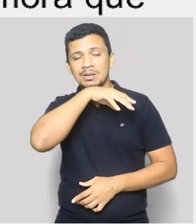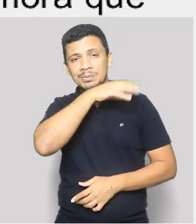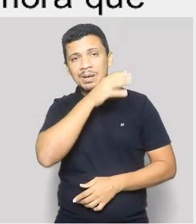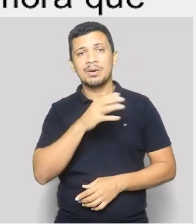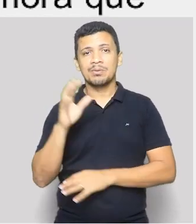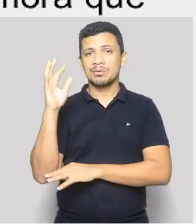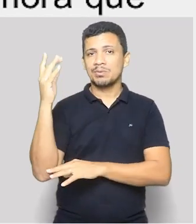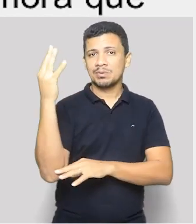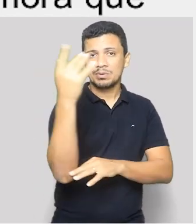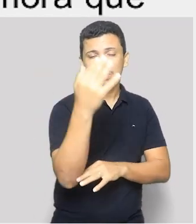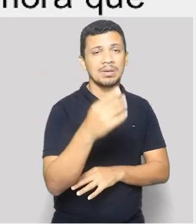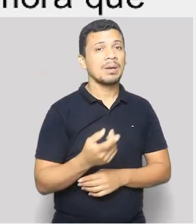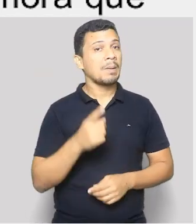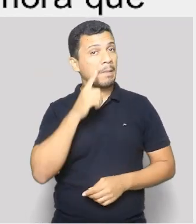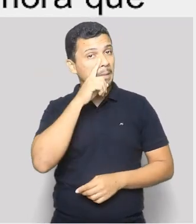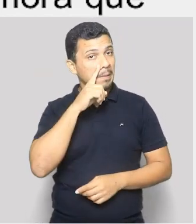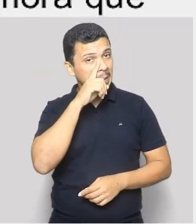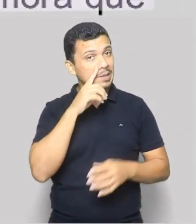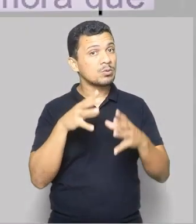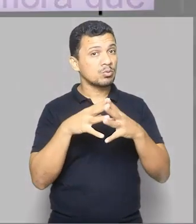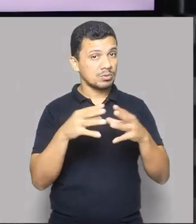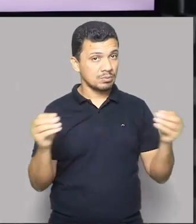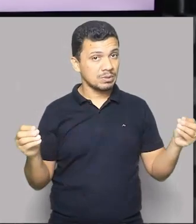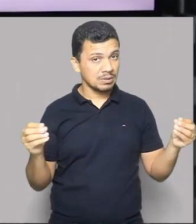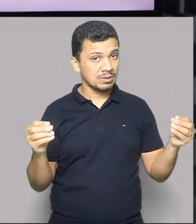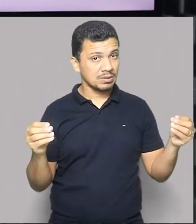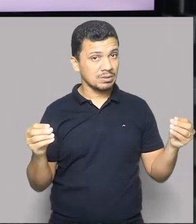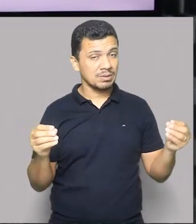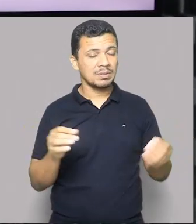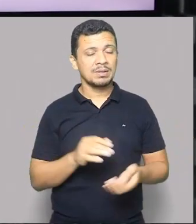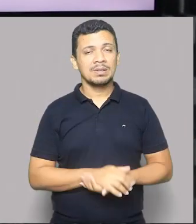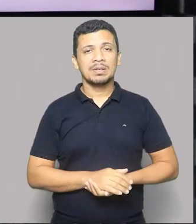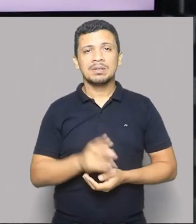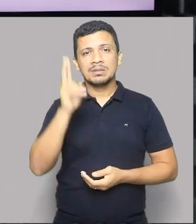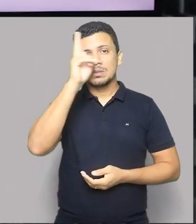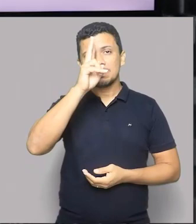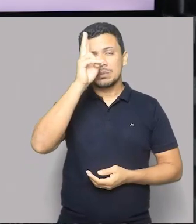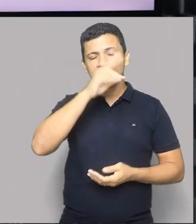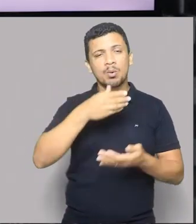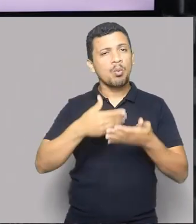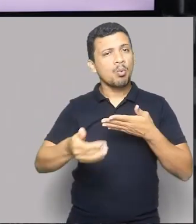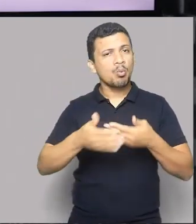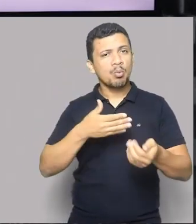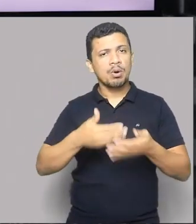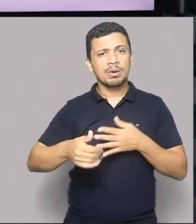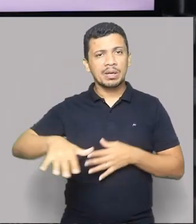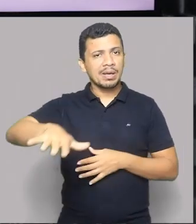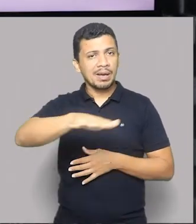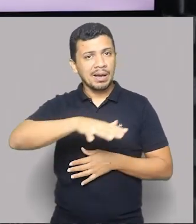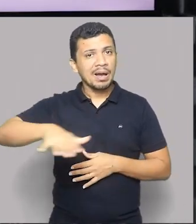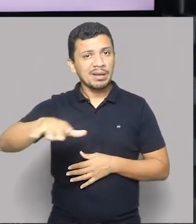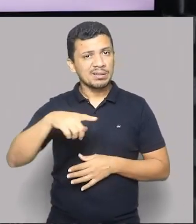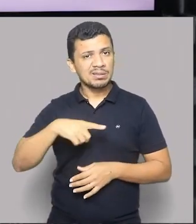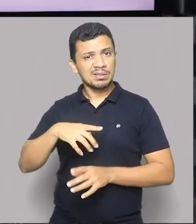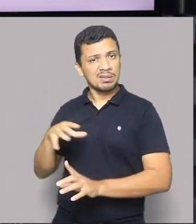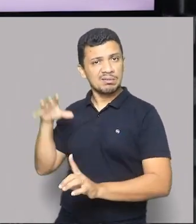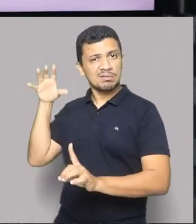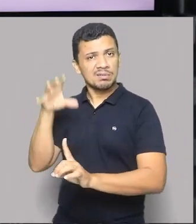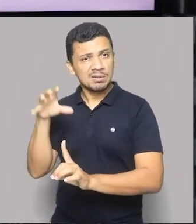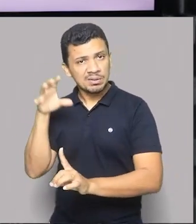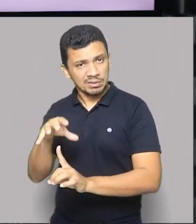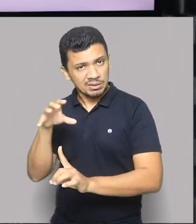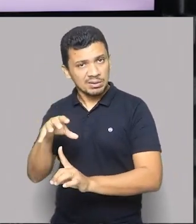flora que correm risco de extinção. Lembrando, senhores, que qualquer área que há um impacto, né,